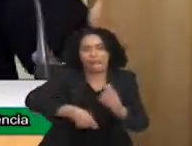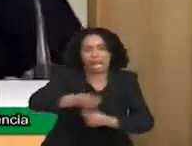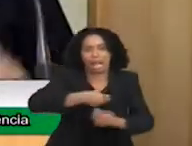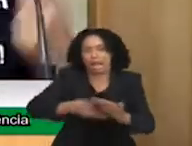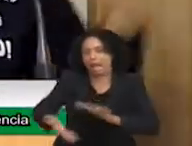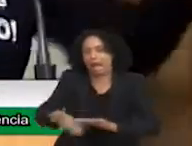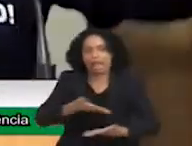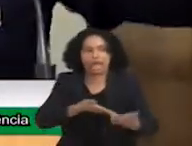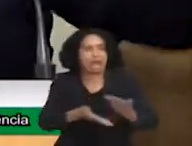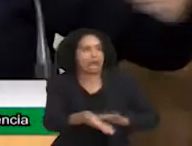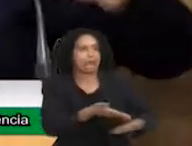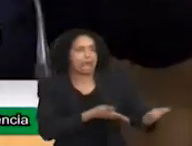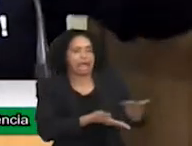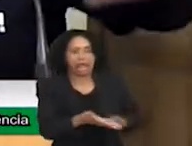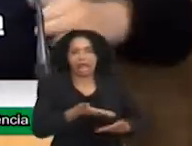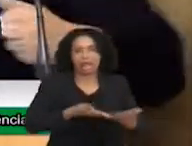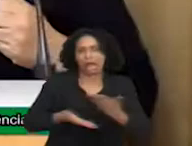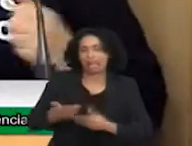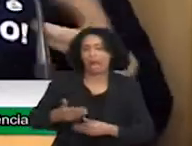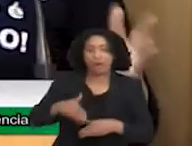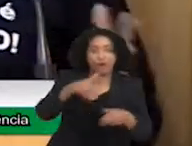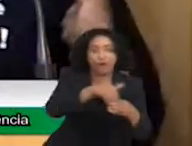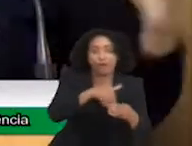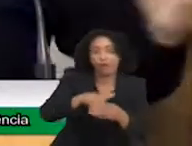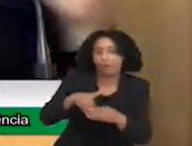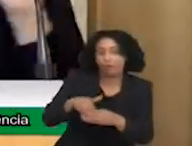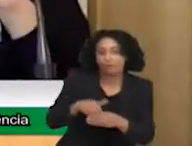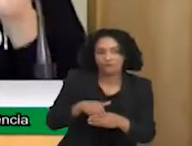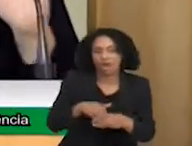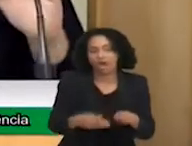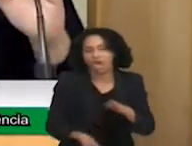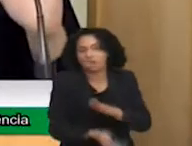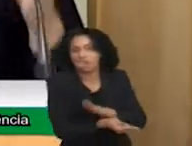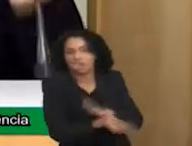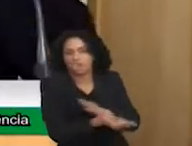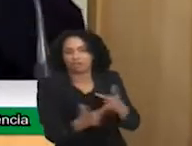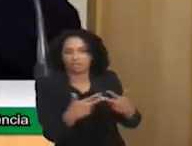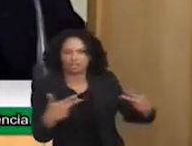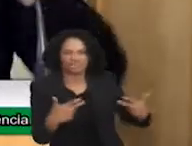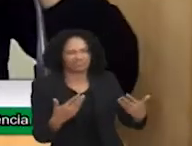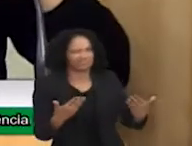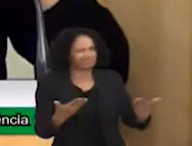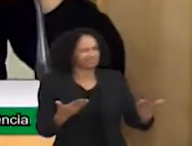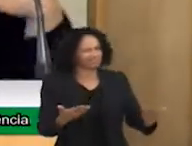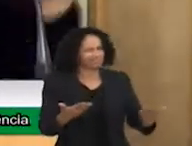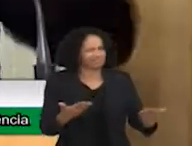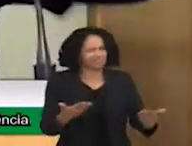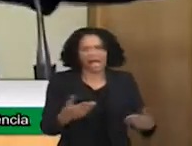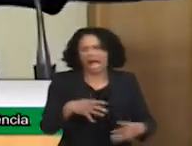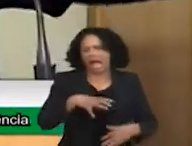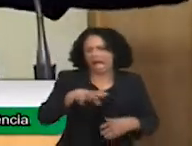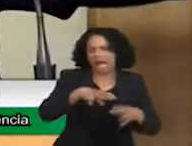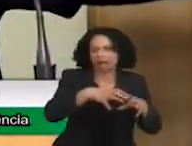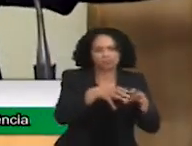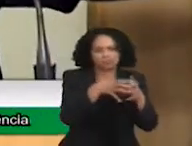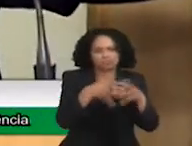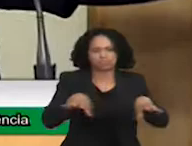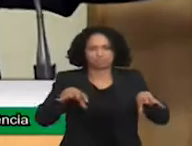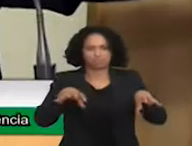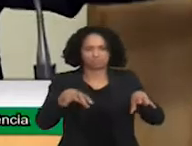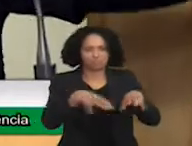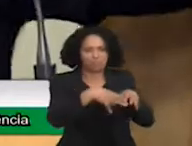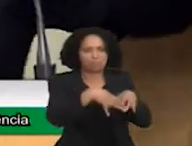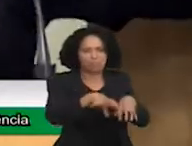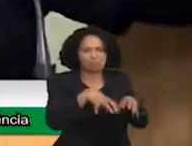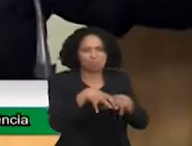de votos, quando a gente vai procurar uma coisa? Tudo bem, a gente tem essa comunidade. Ah, mas essa comunidade aqui não pode ir com aquela comunidade ali.